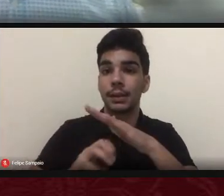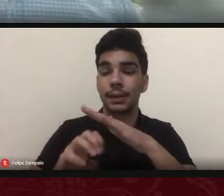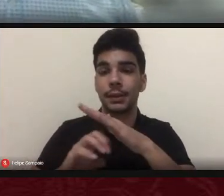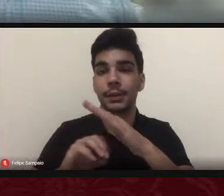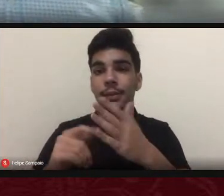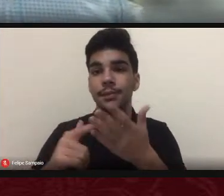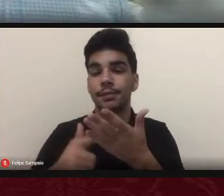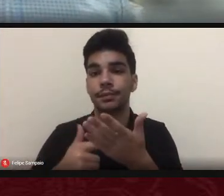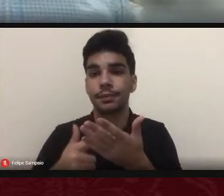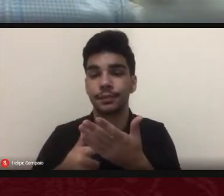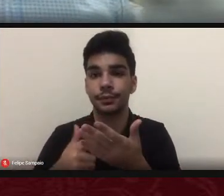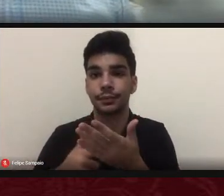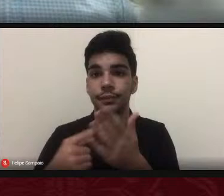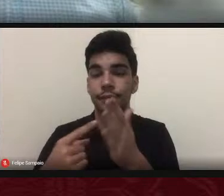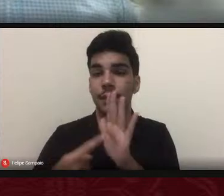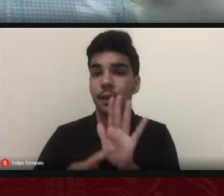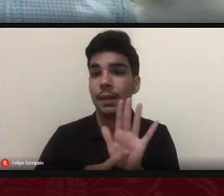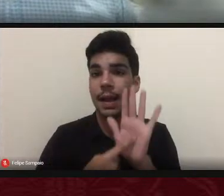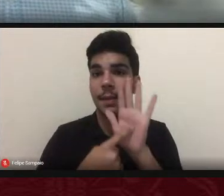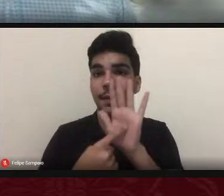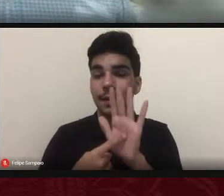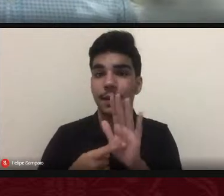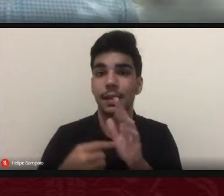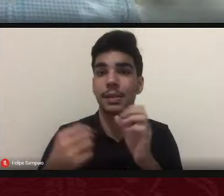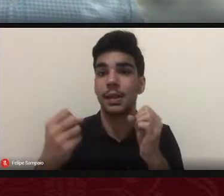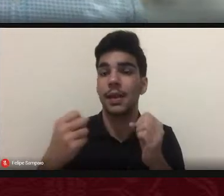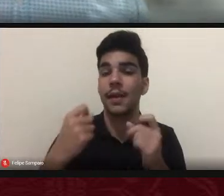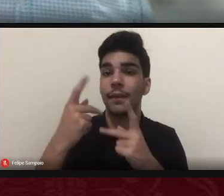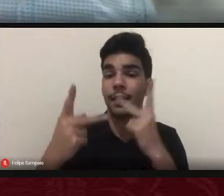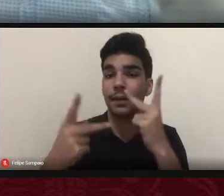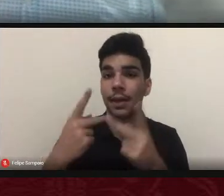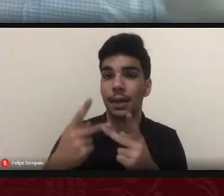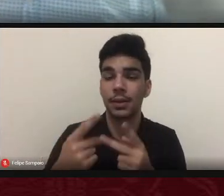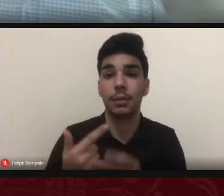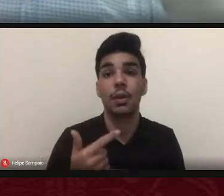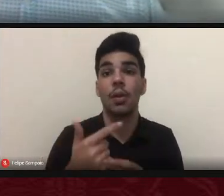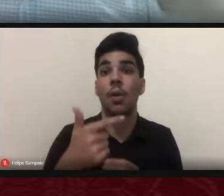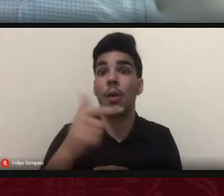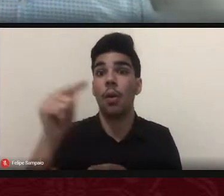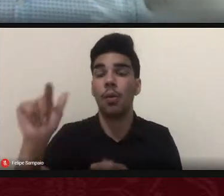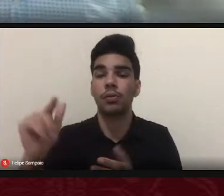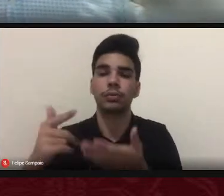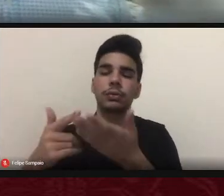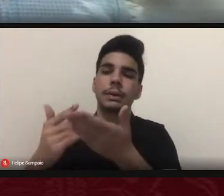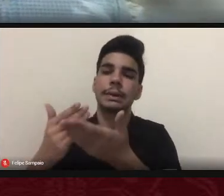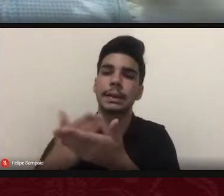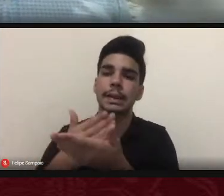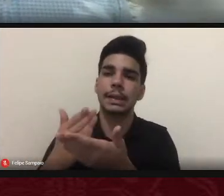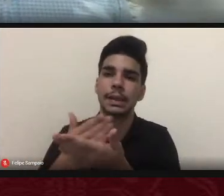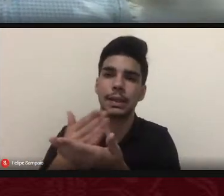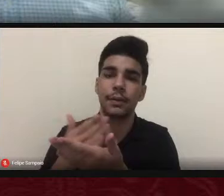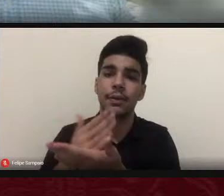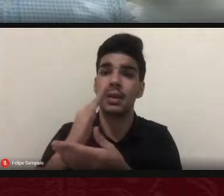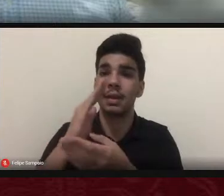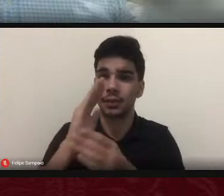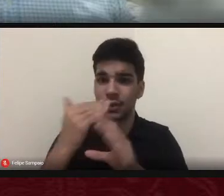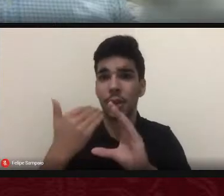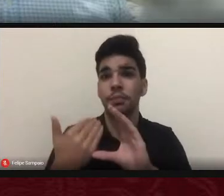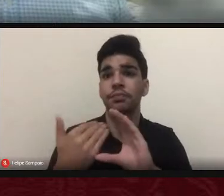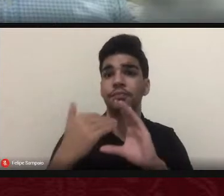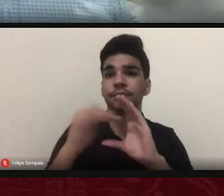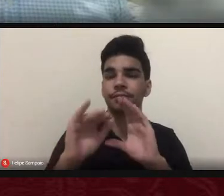comentar sobre os outros livros que foram publicados pela editora da UFGD e que estão sendo também